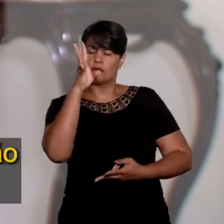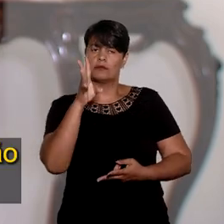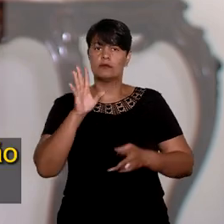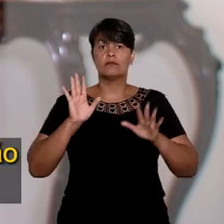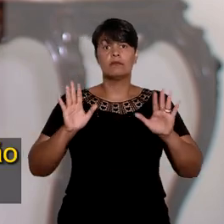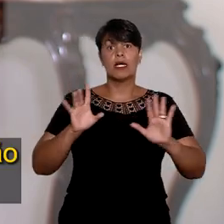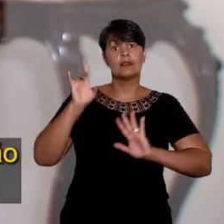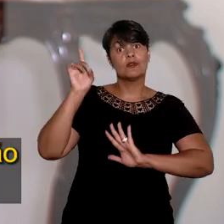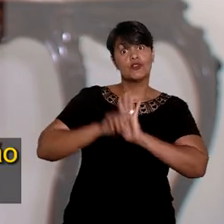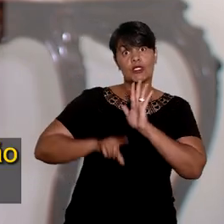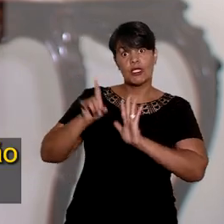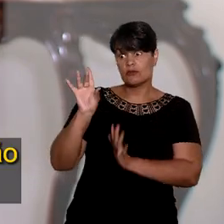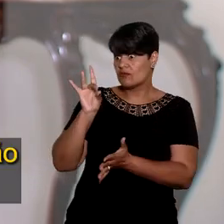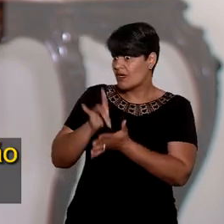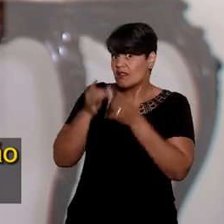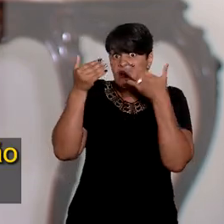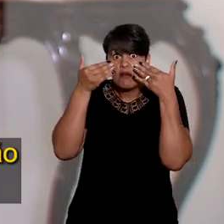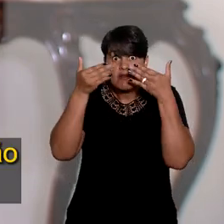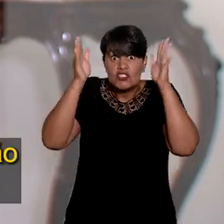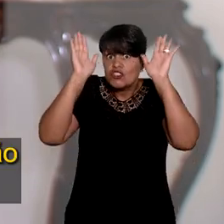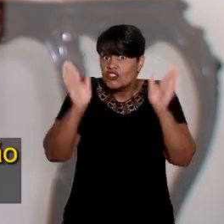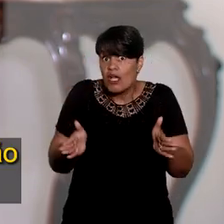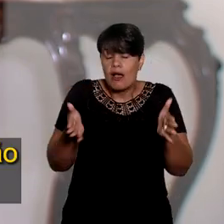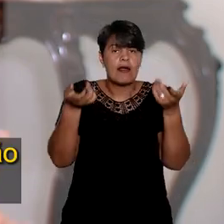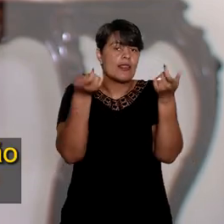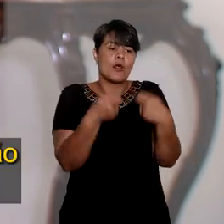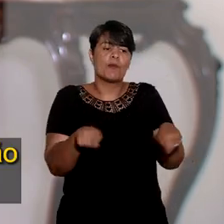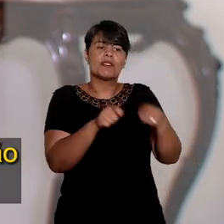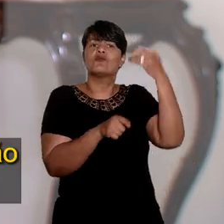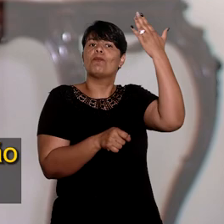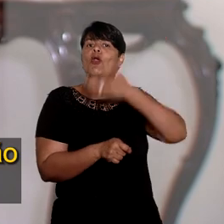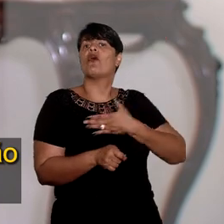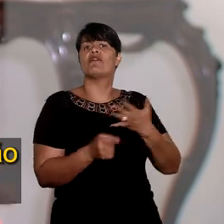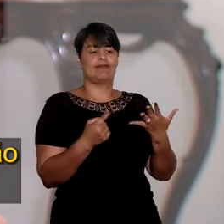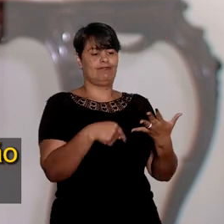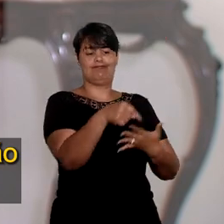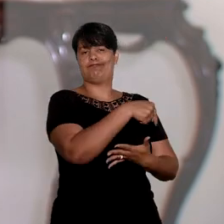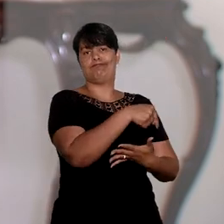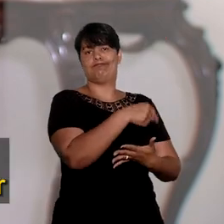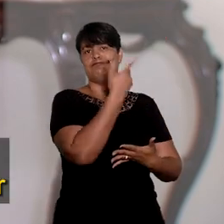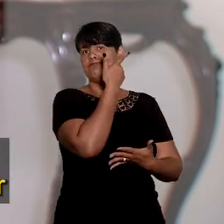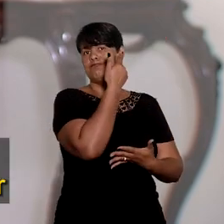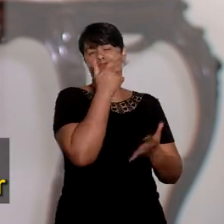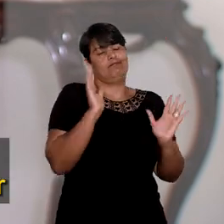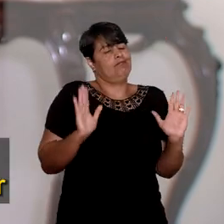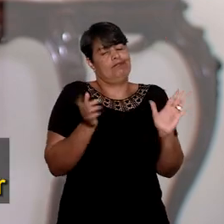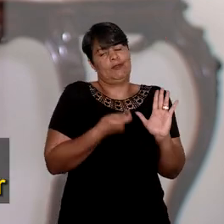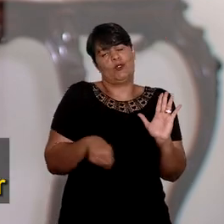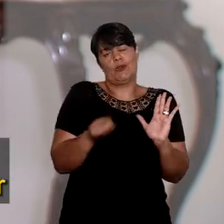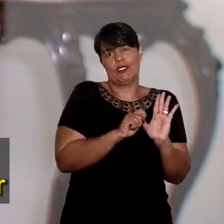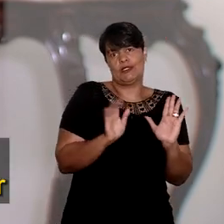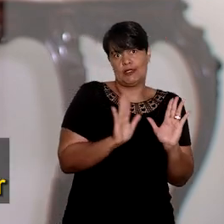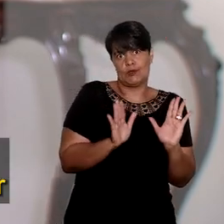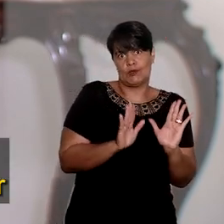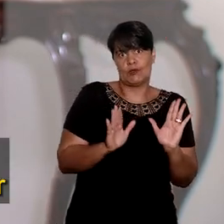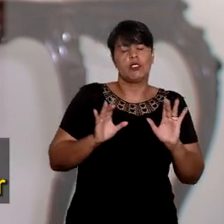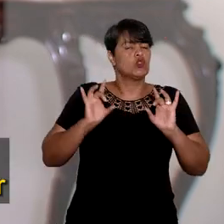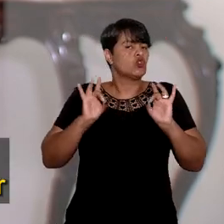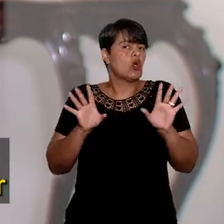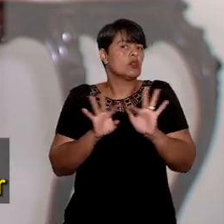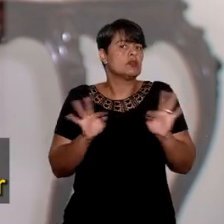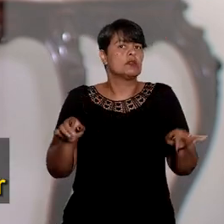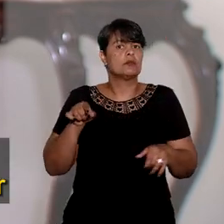tão evidente que você não precisa de uma dilação probatória como um rito comum de uma ação ordinária para você,